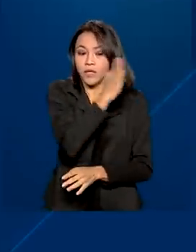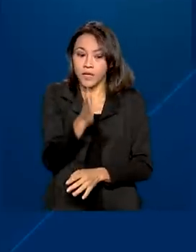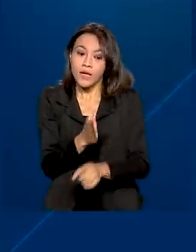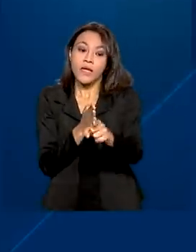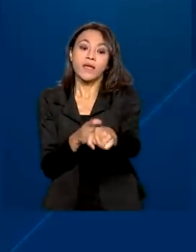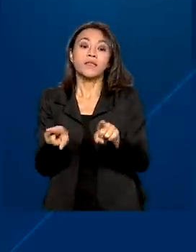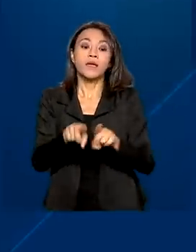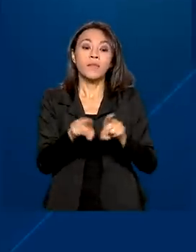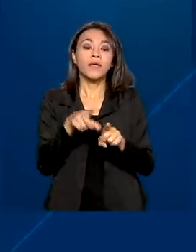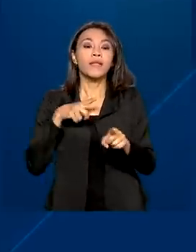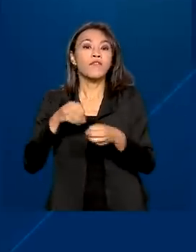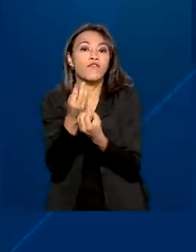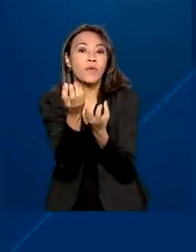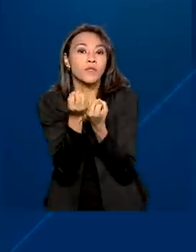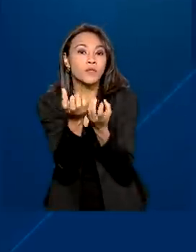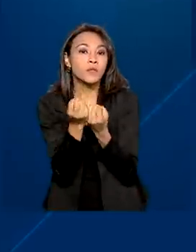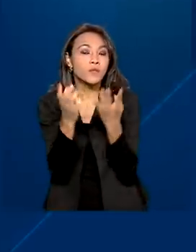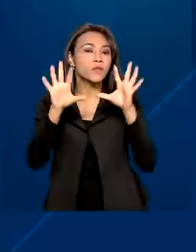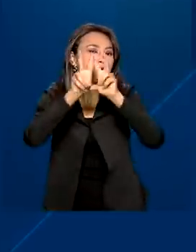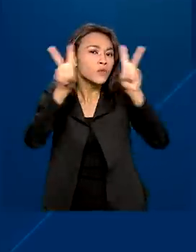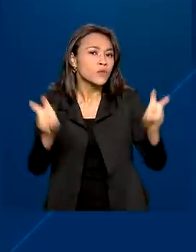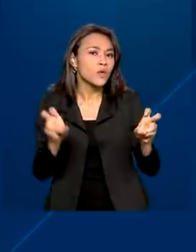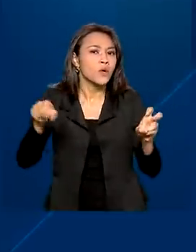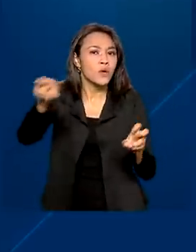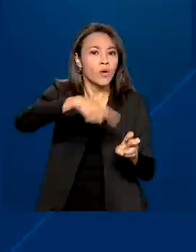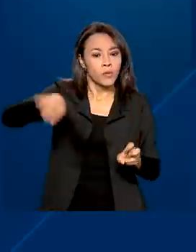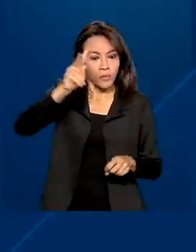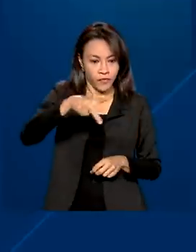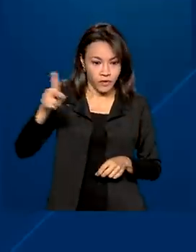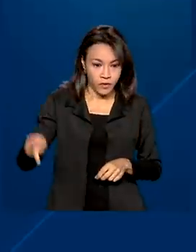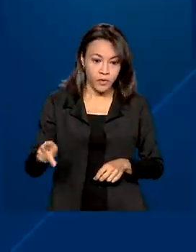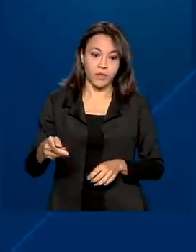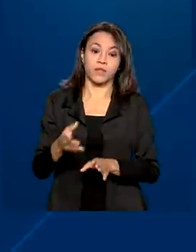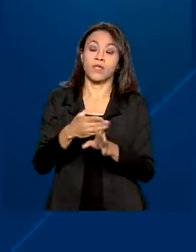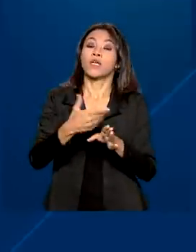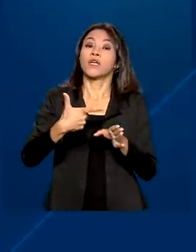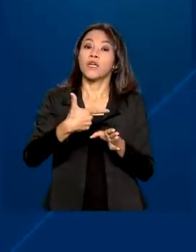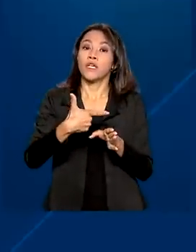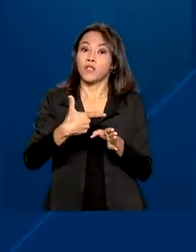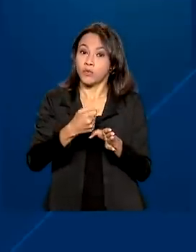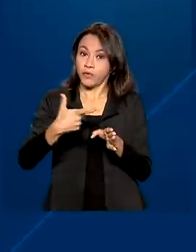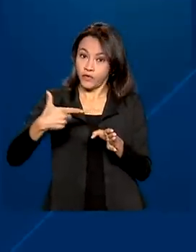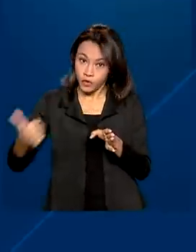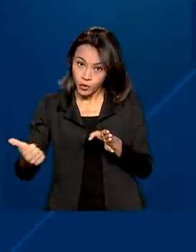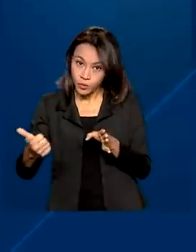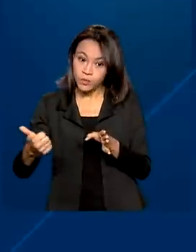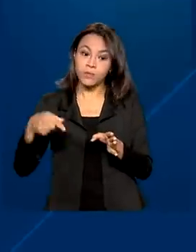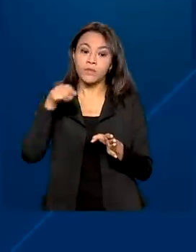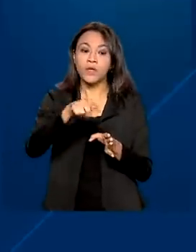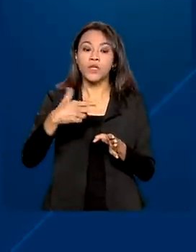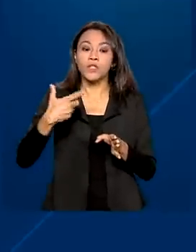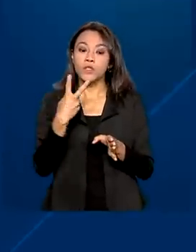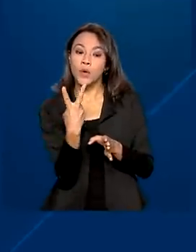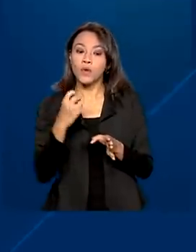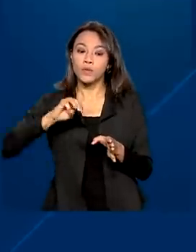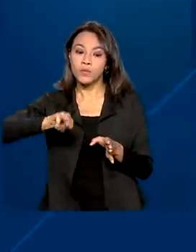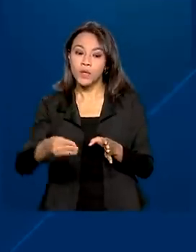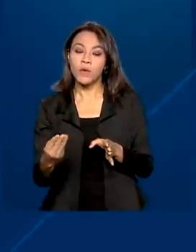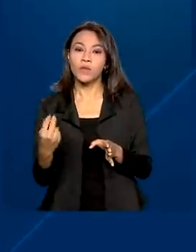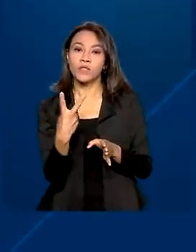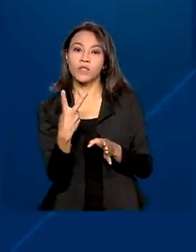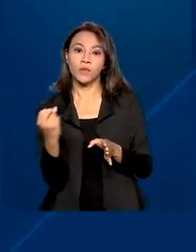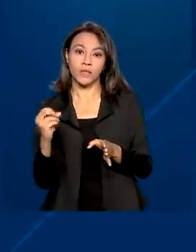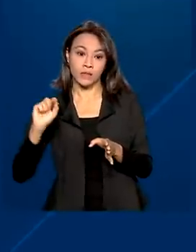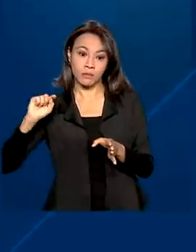sobre o corpo docente das escolas. Em 2021, foram contabilizados 2,2 milhões